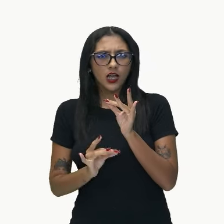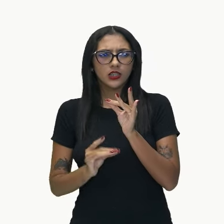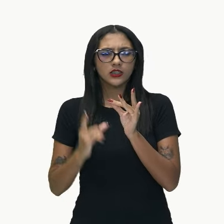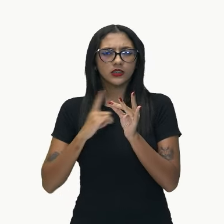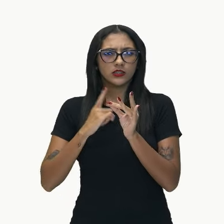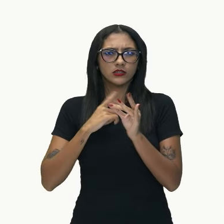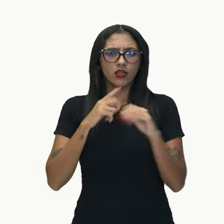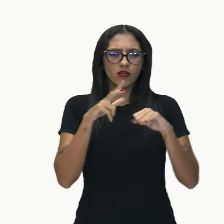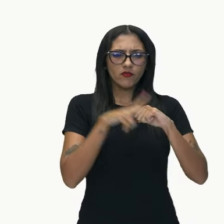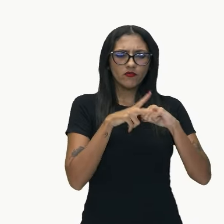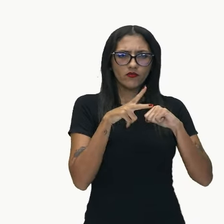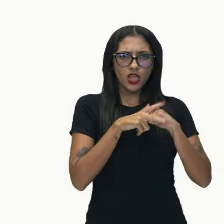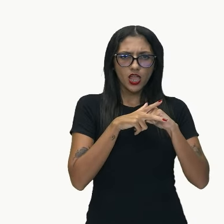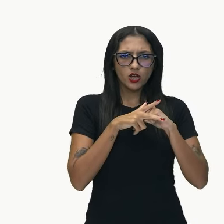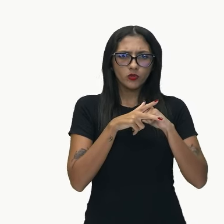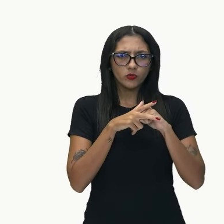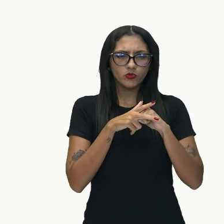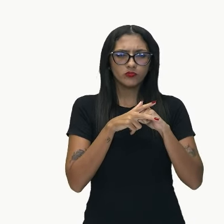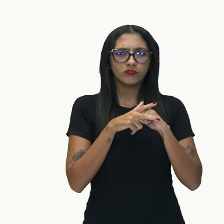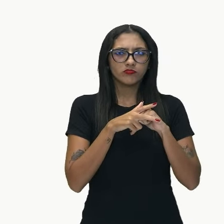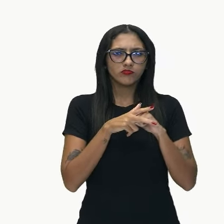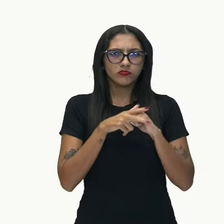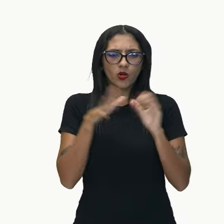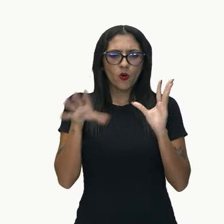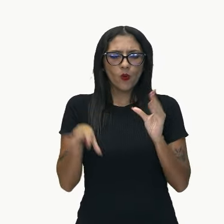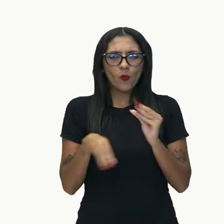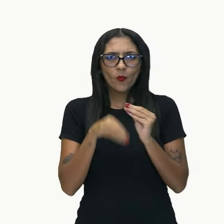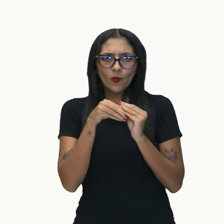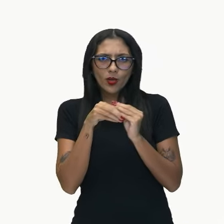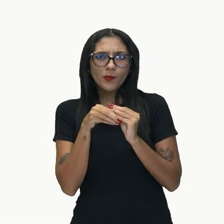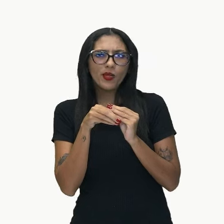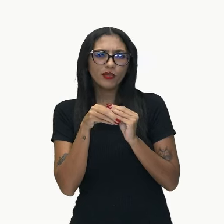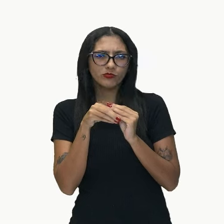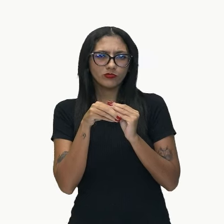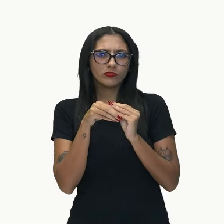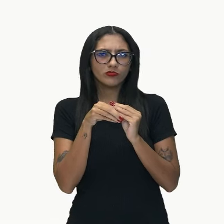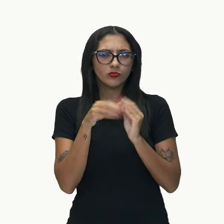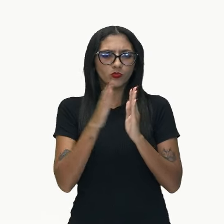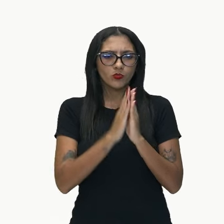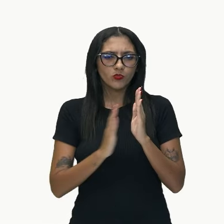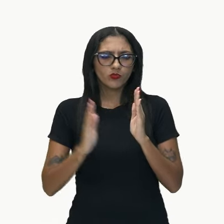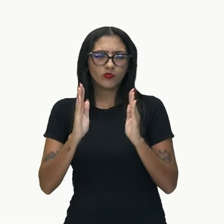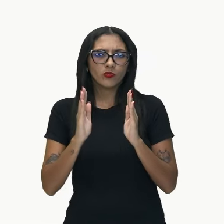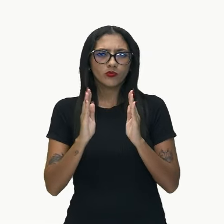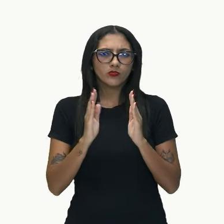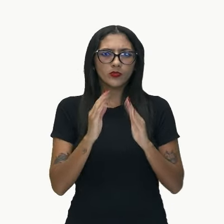da oração principal e o complemento, né? Que é a oração subordinada. Se não tem preposição, é